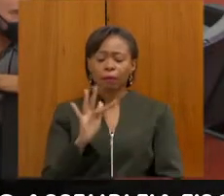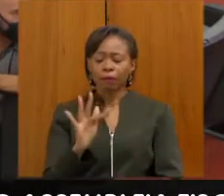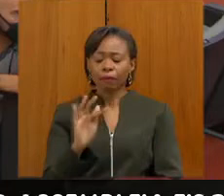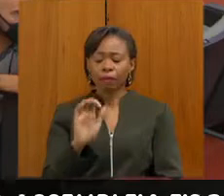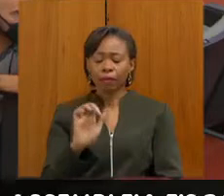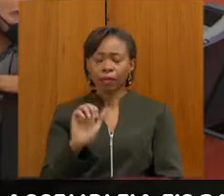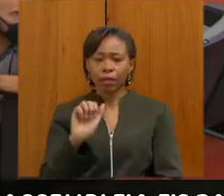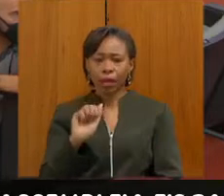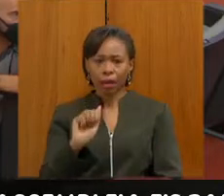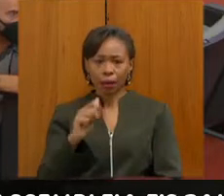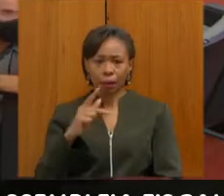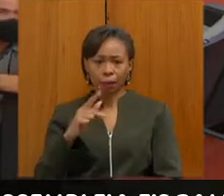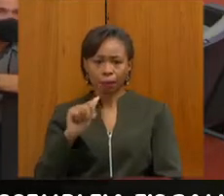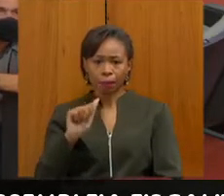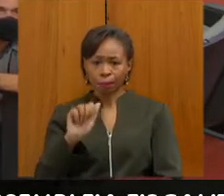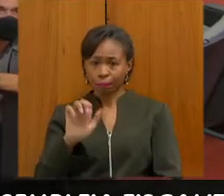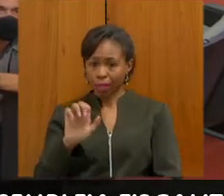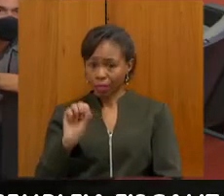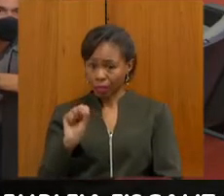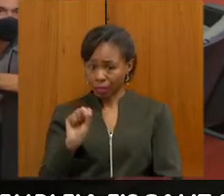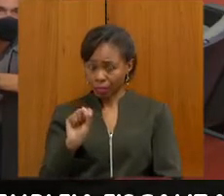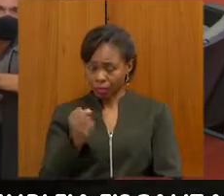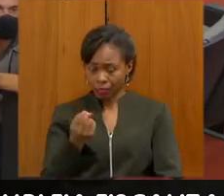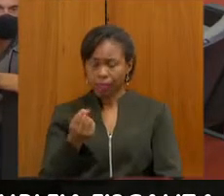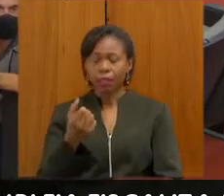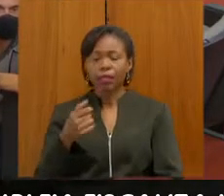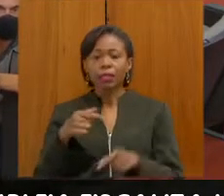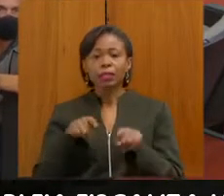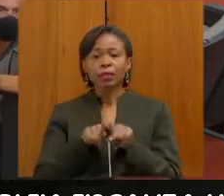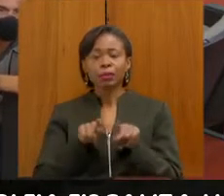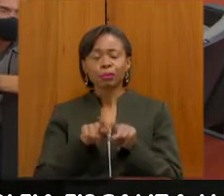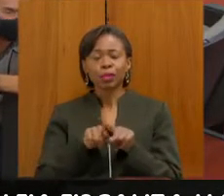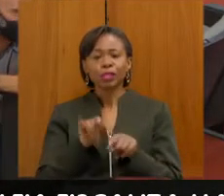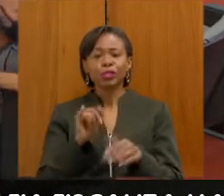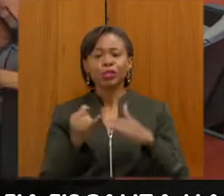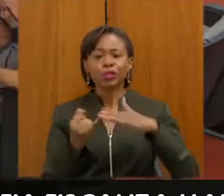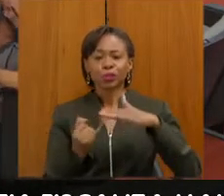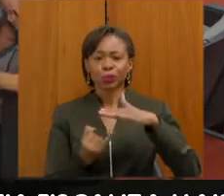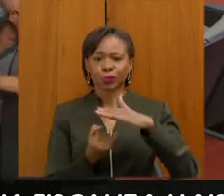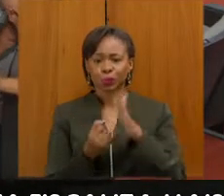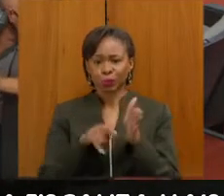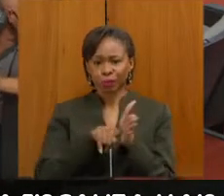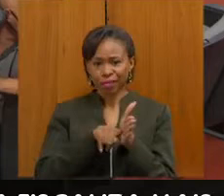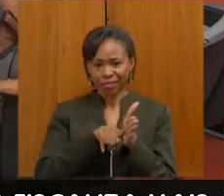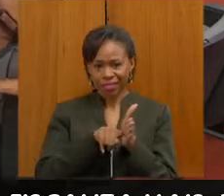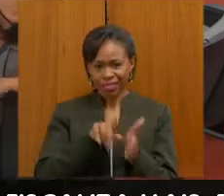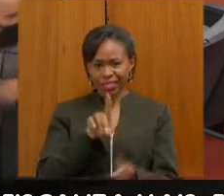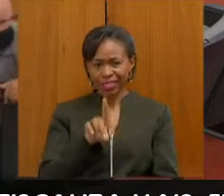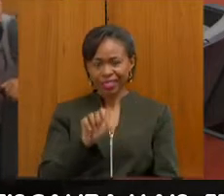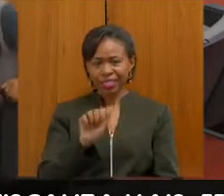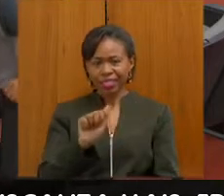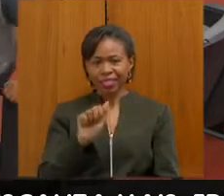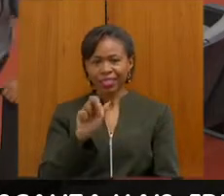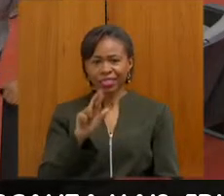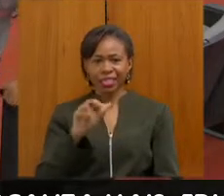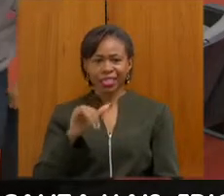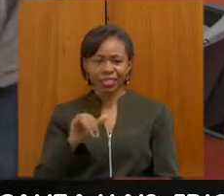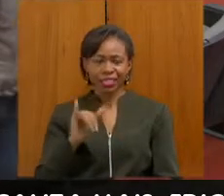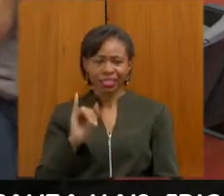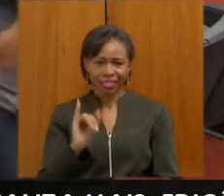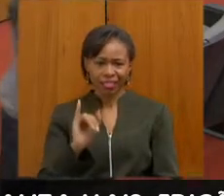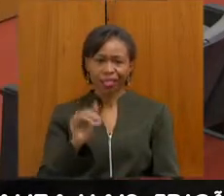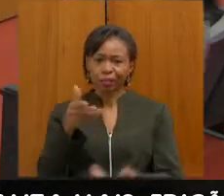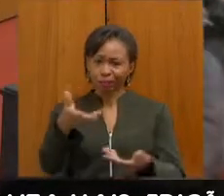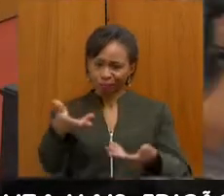APAIs, e também o Instituto de Ensino de Pesquisa da ARCI. Então, por gentileza, vem compor à mesa conosco o